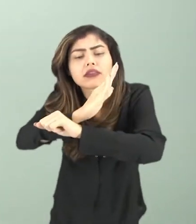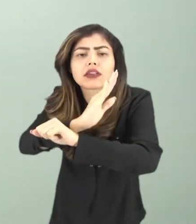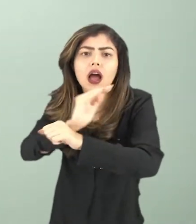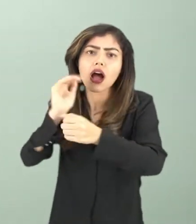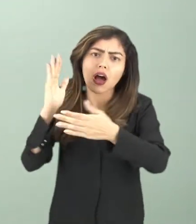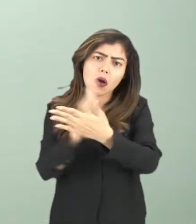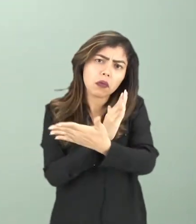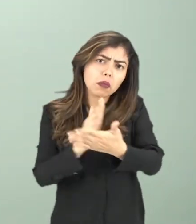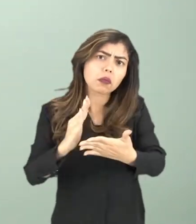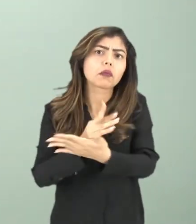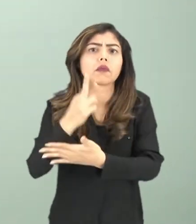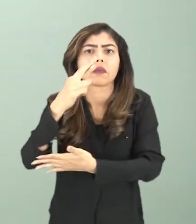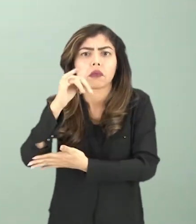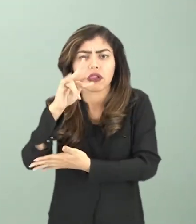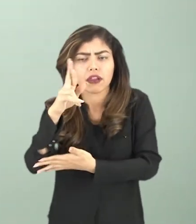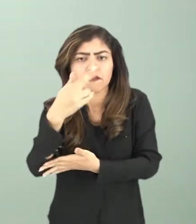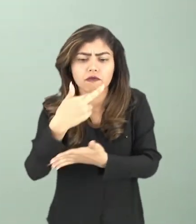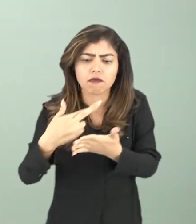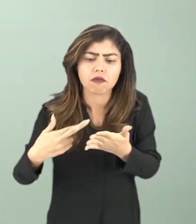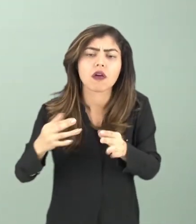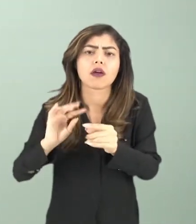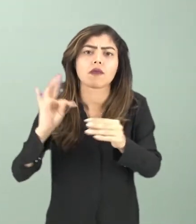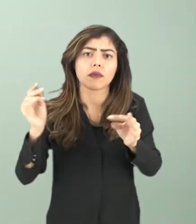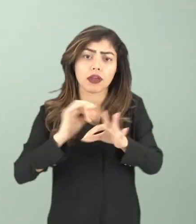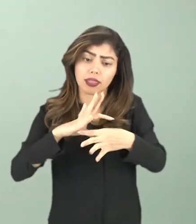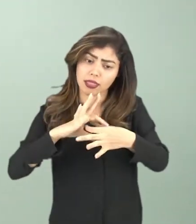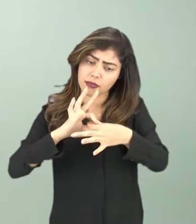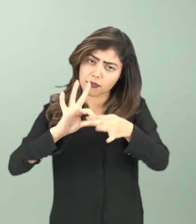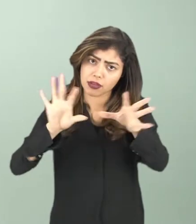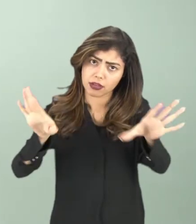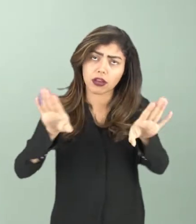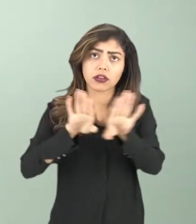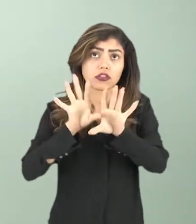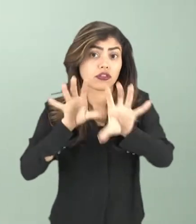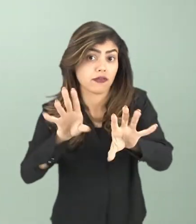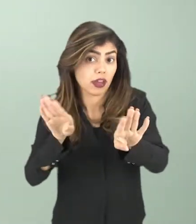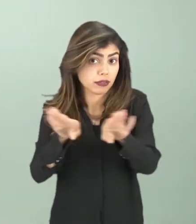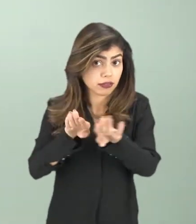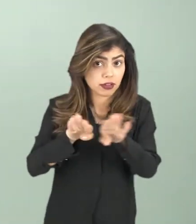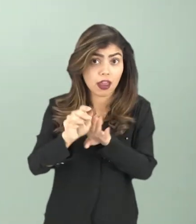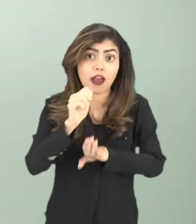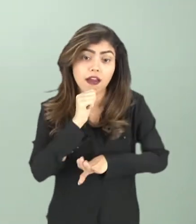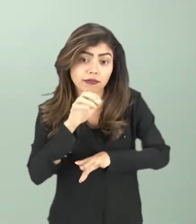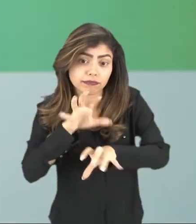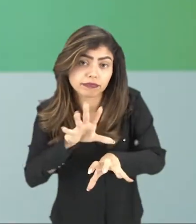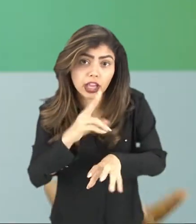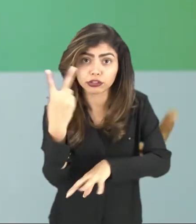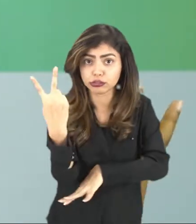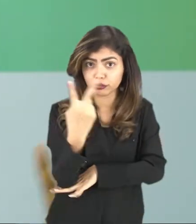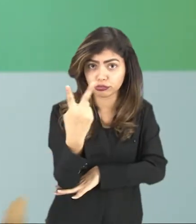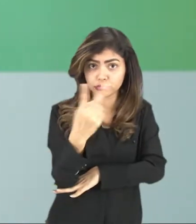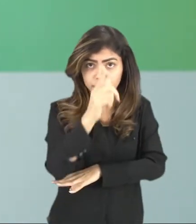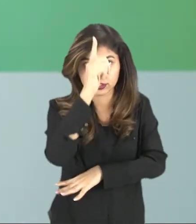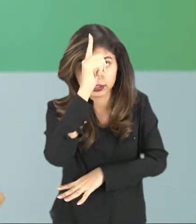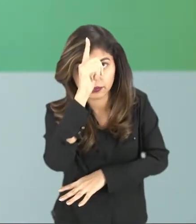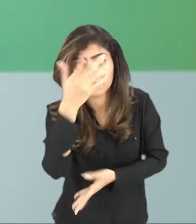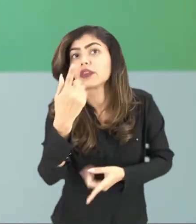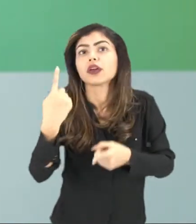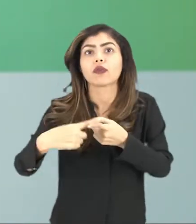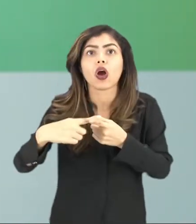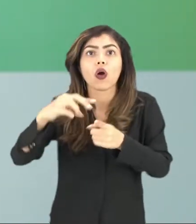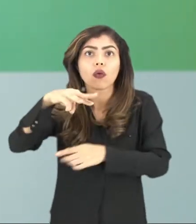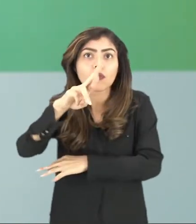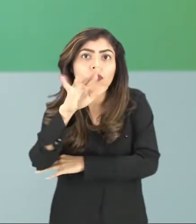algumas reformas mais liberais, então, de fato, a gente tem, aí, a reunificação dessas duas Alemanhas, né? Desses muros, porque